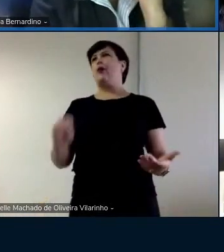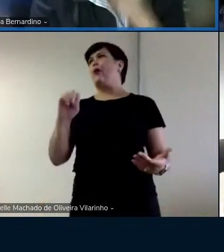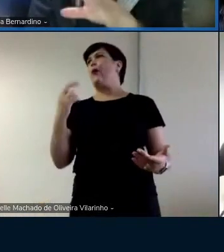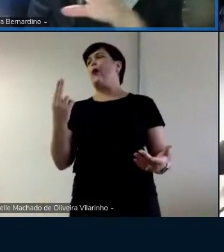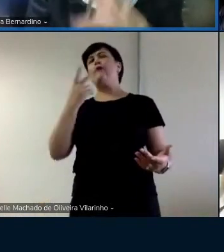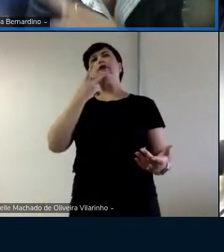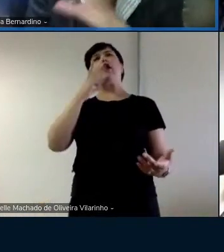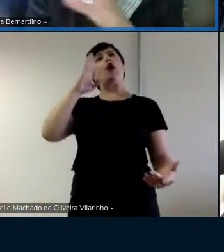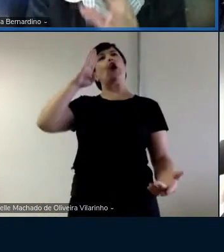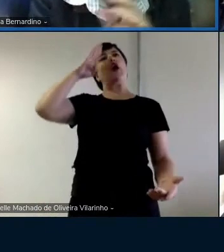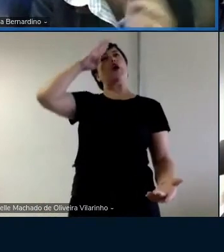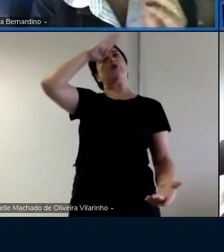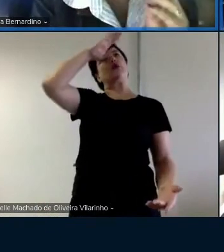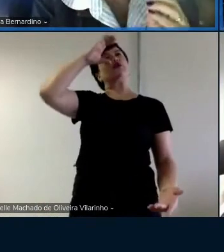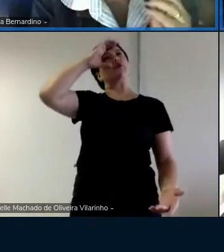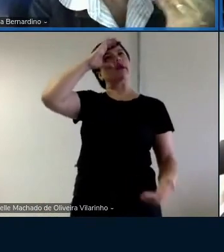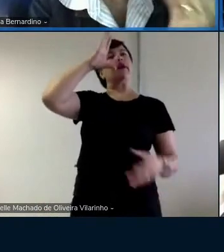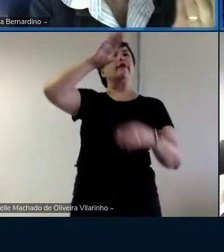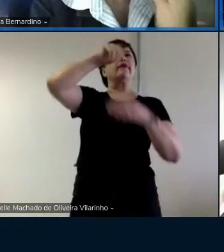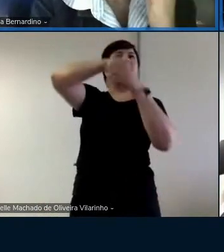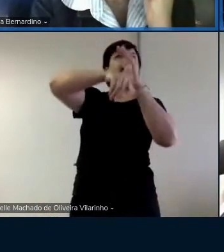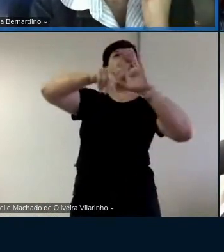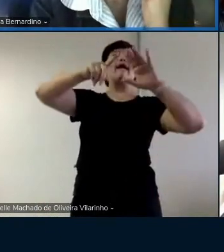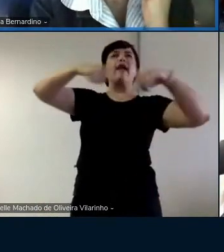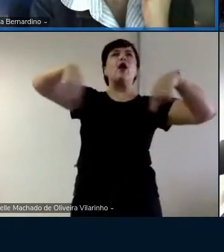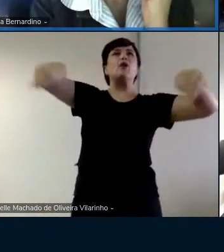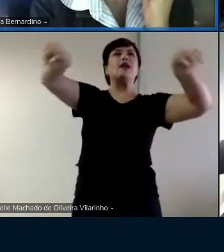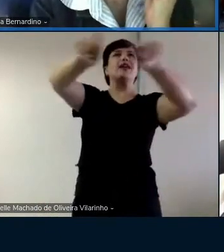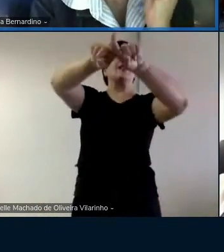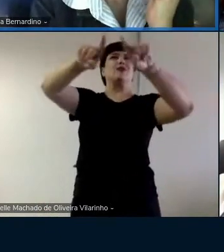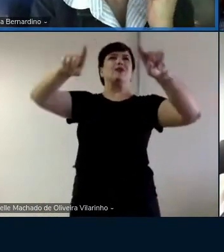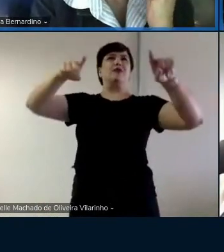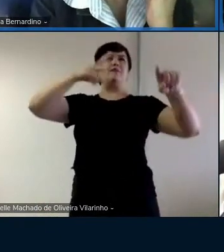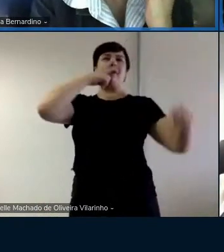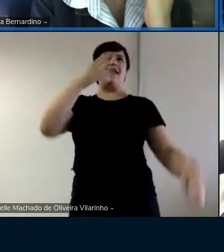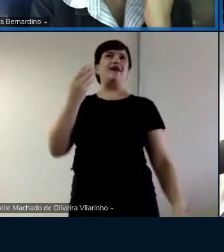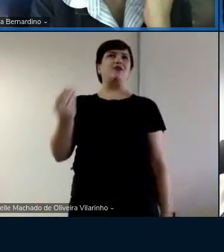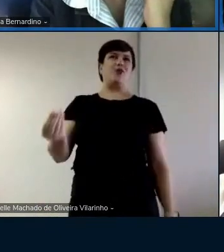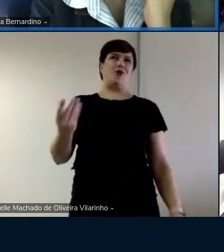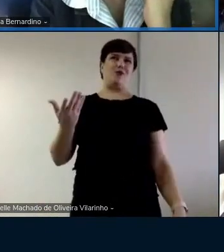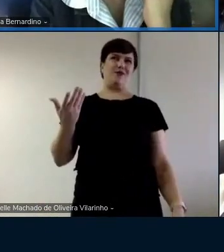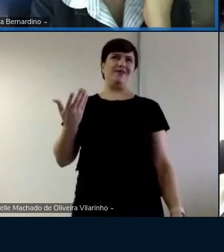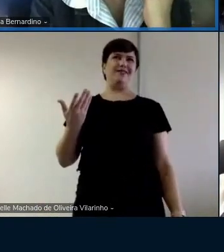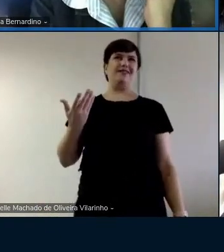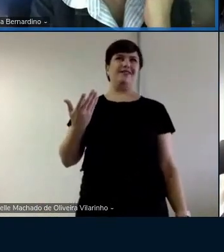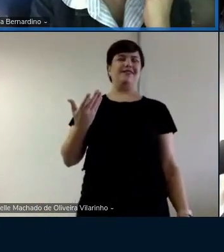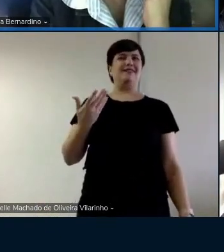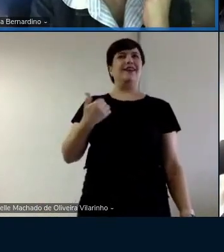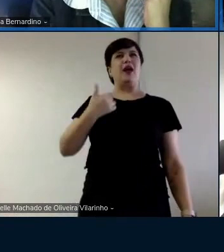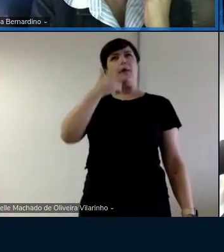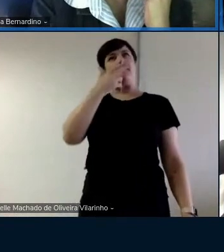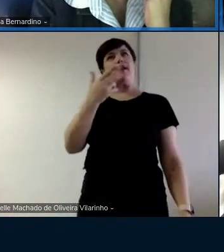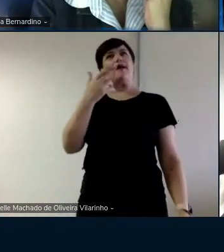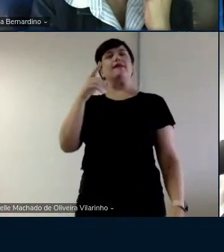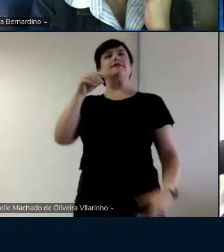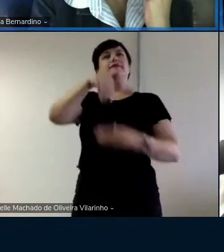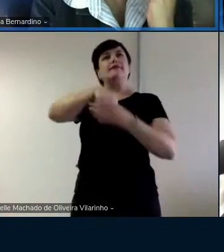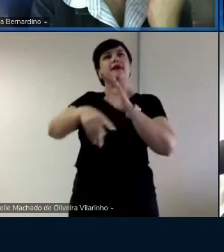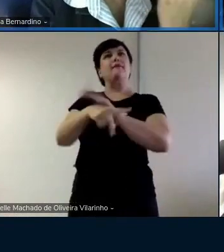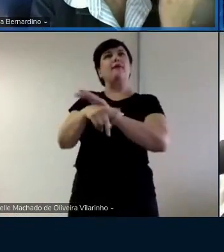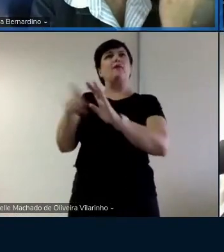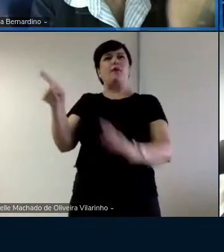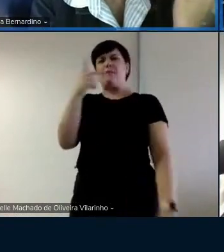bolsominions estão reunidos e tal. Então, eu pensei, será que o falante não tem realmente essa consciência? Não tem,